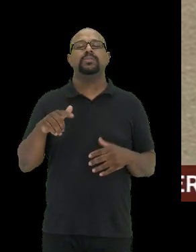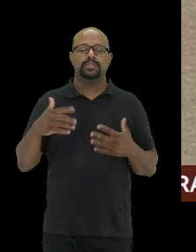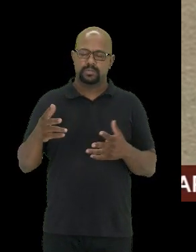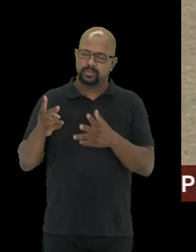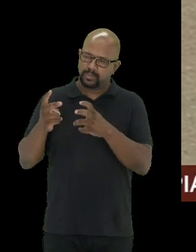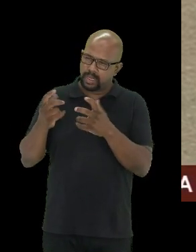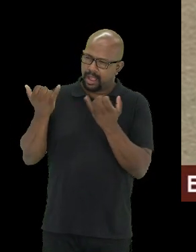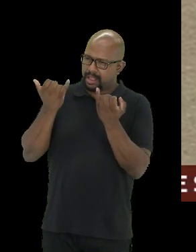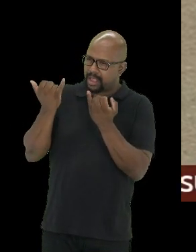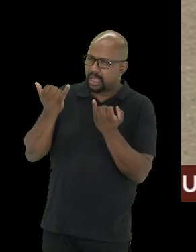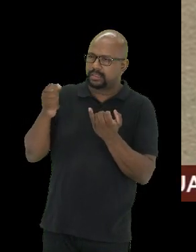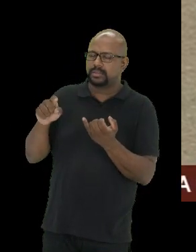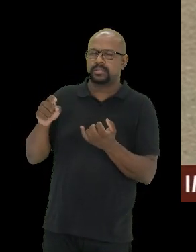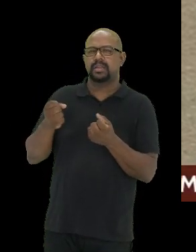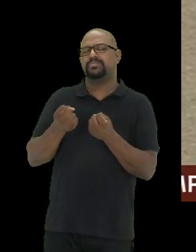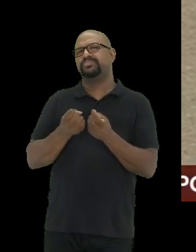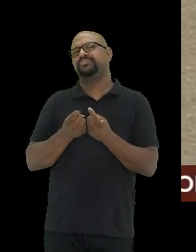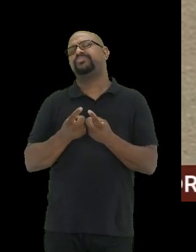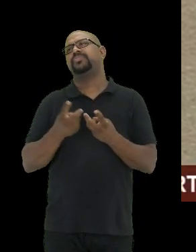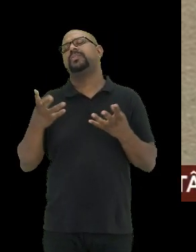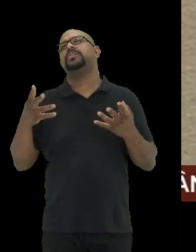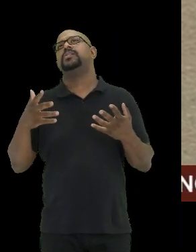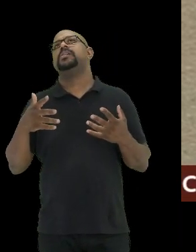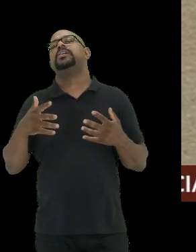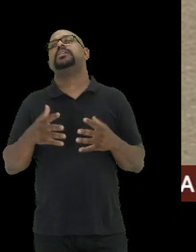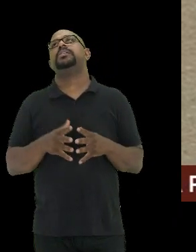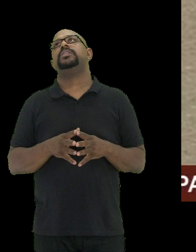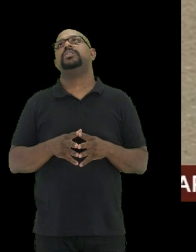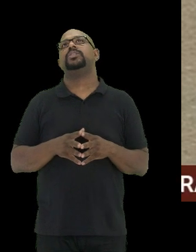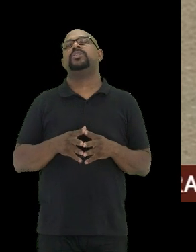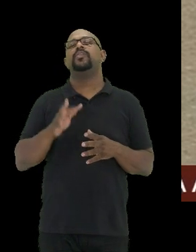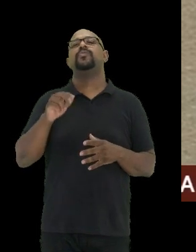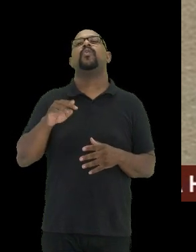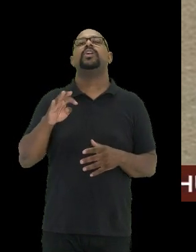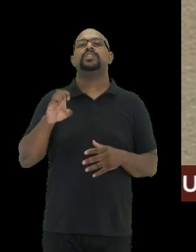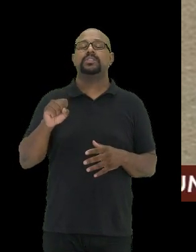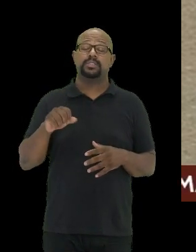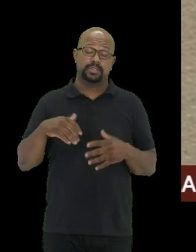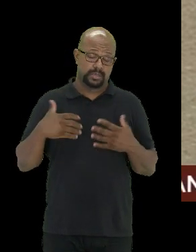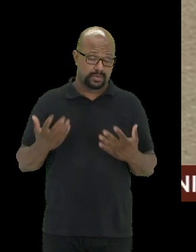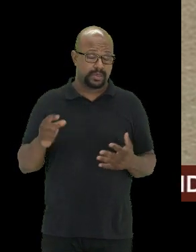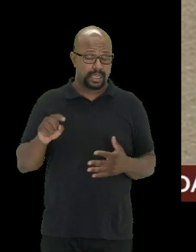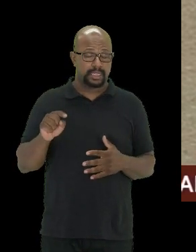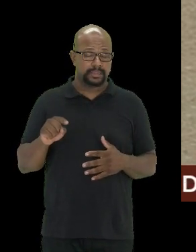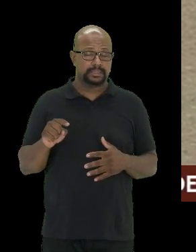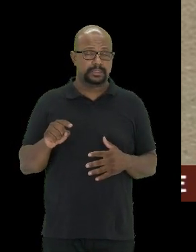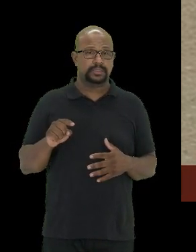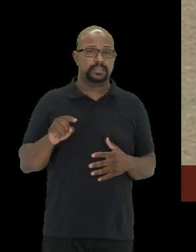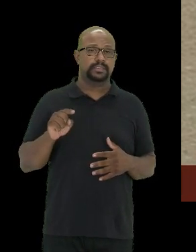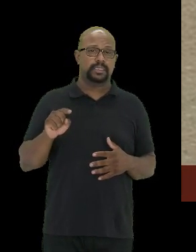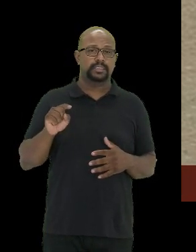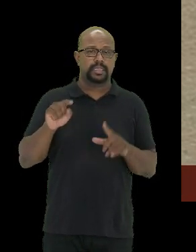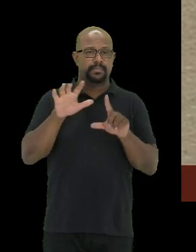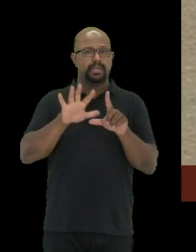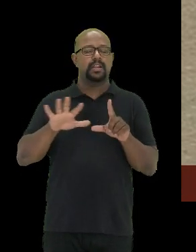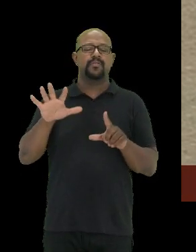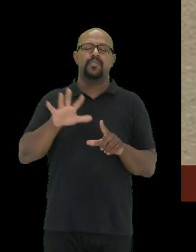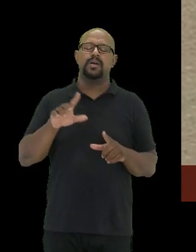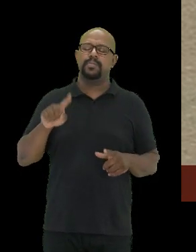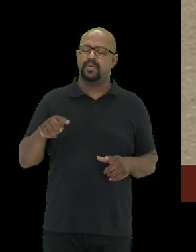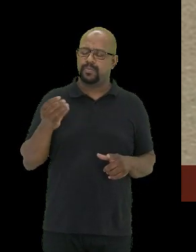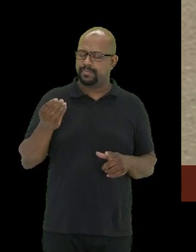dados de uma multiplicidade de fontes. Então, acho que essa plataforma é